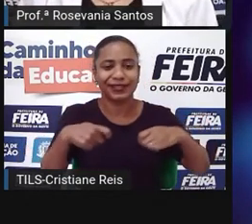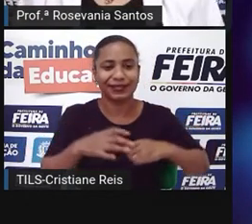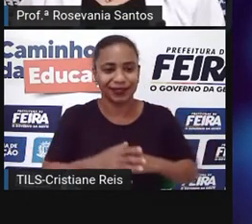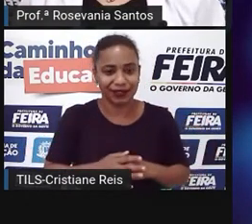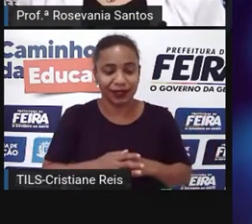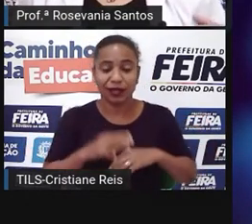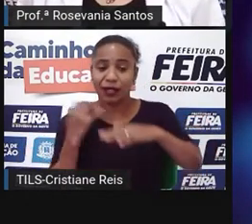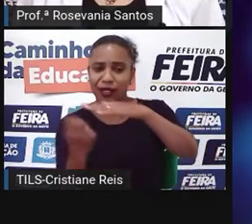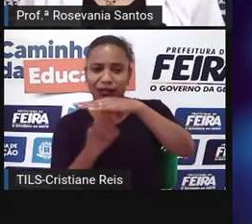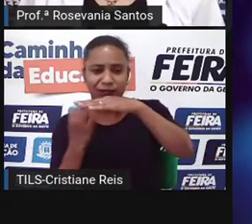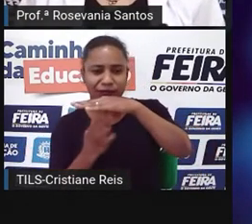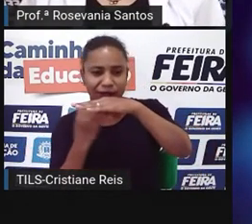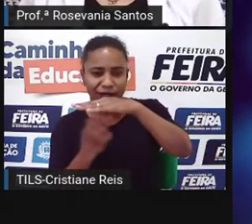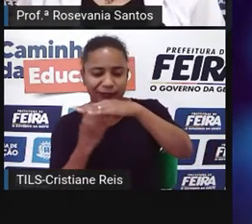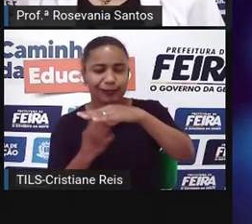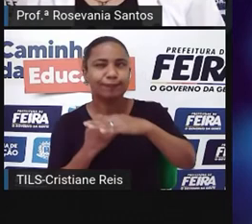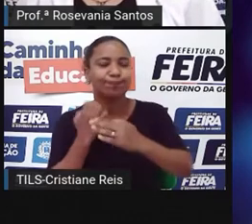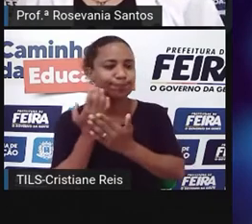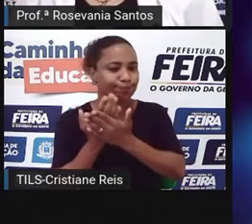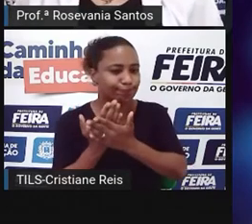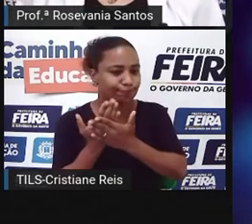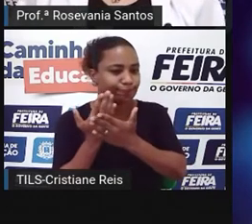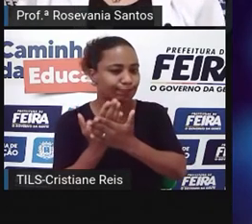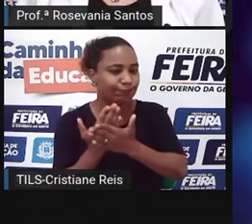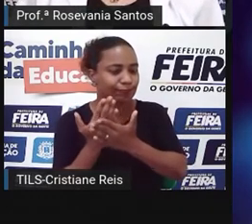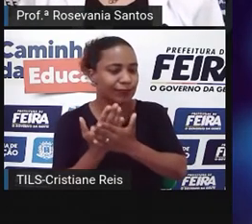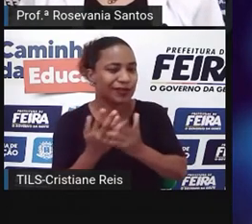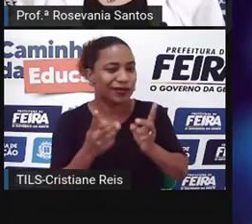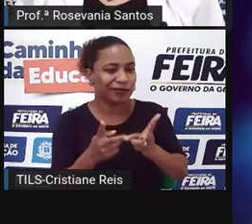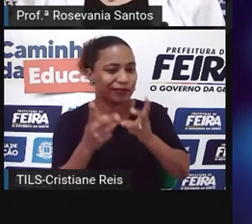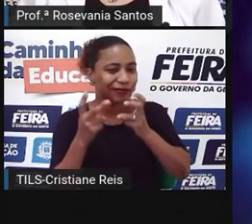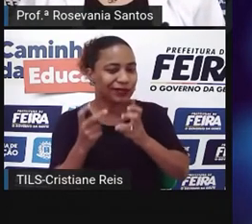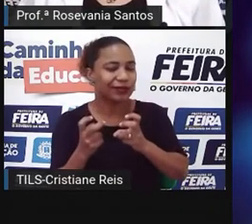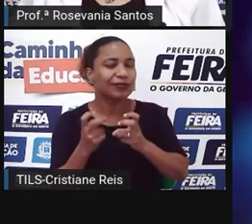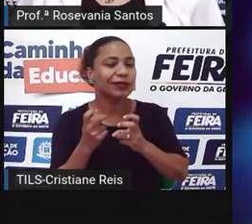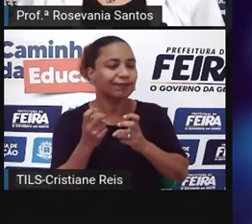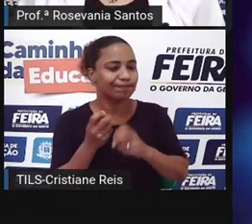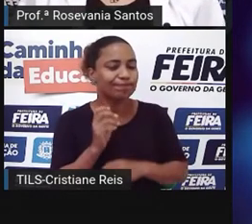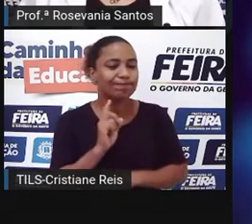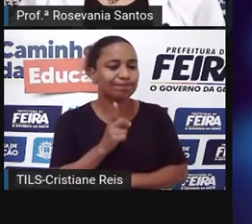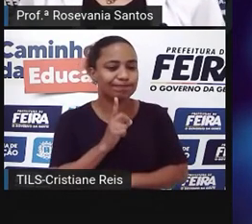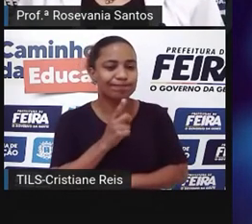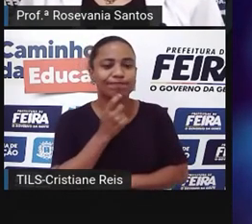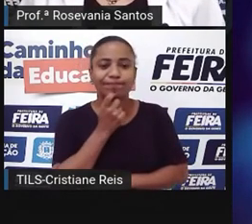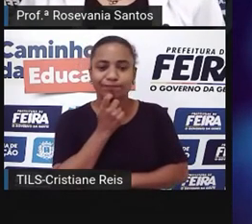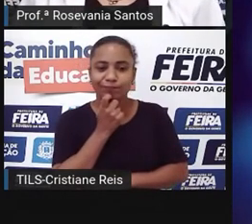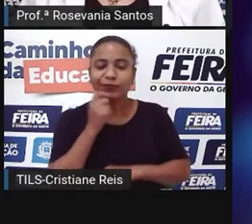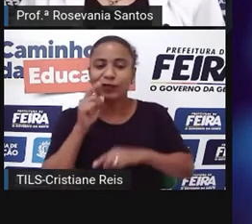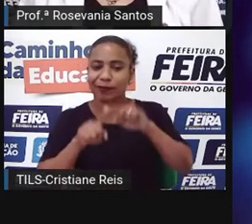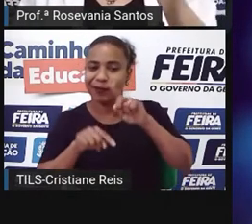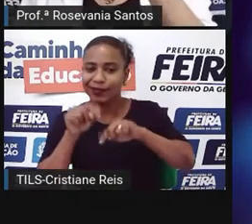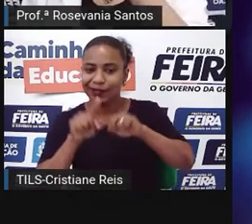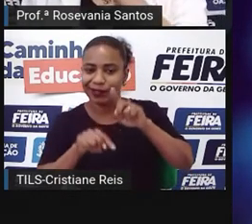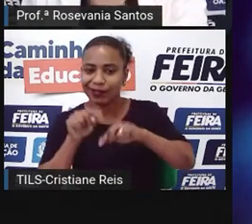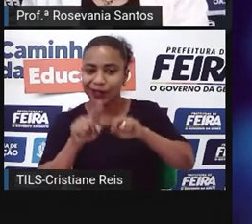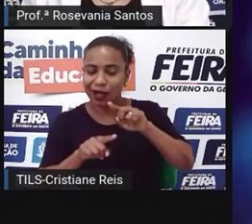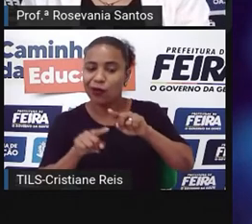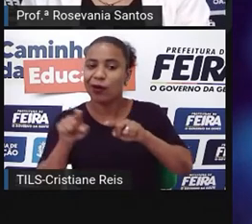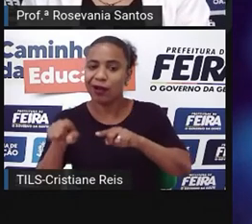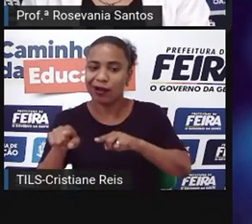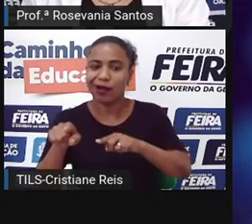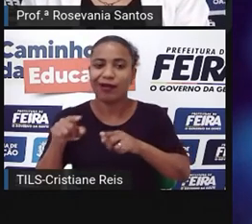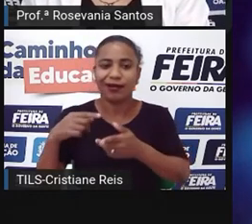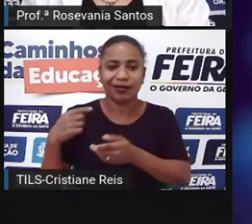isso, mas em compensação, alguns cantos tinham, bora dizer assim, uma quantidade maior de matéria-prima do que outros, que acabou